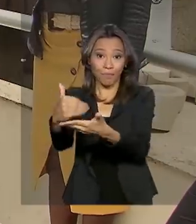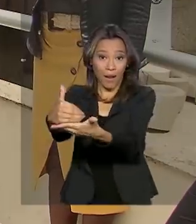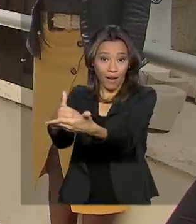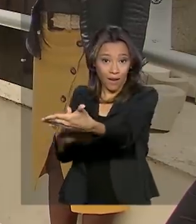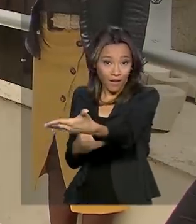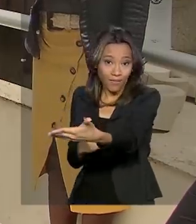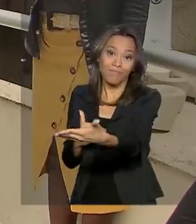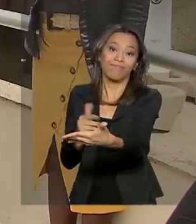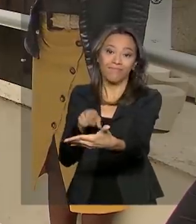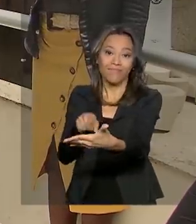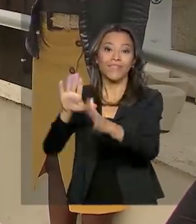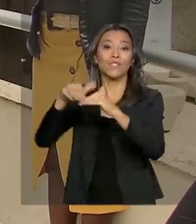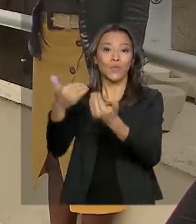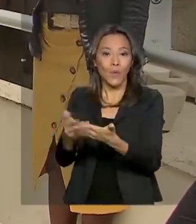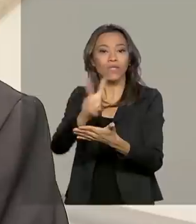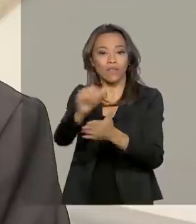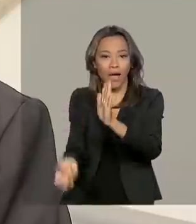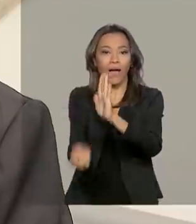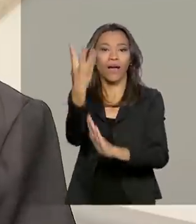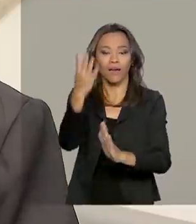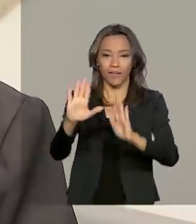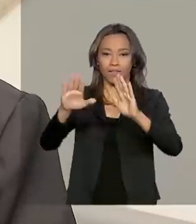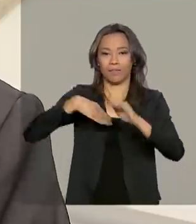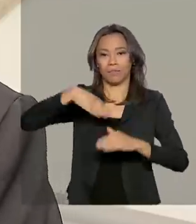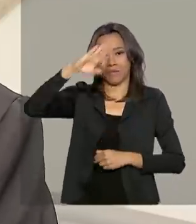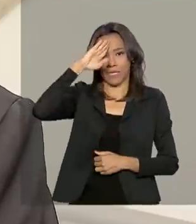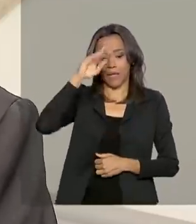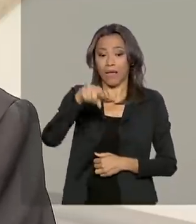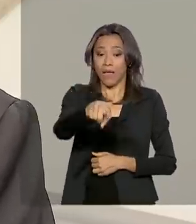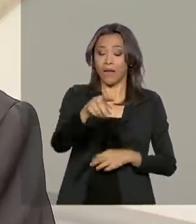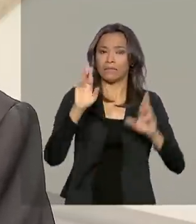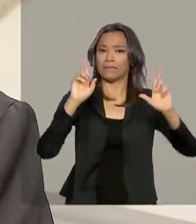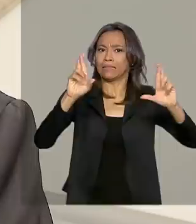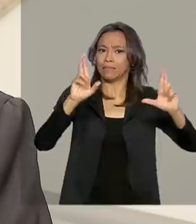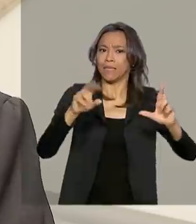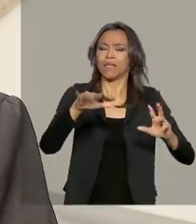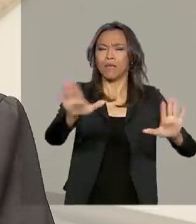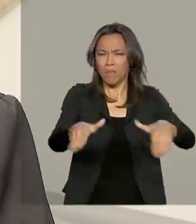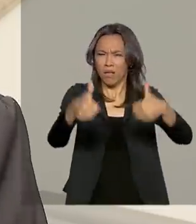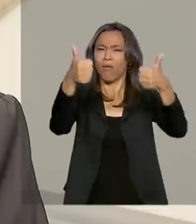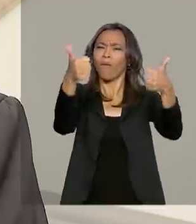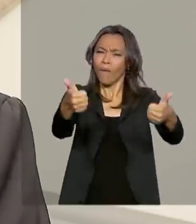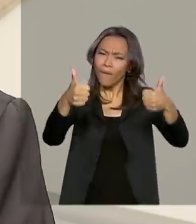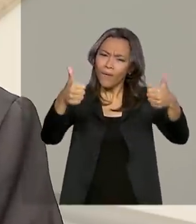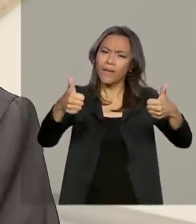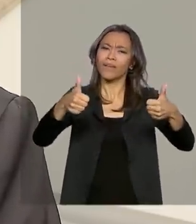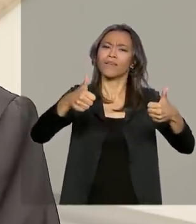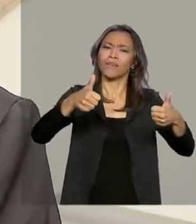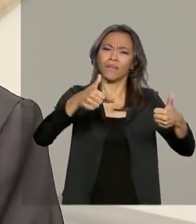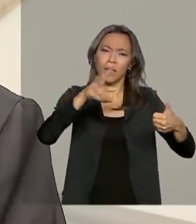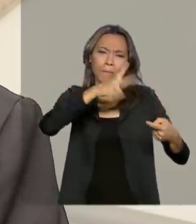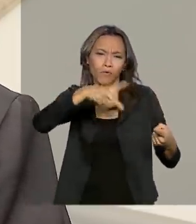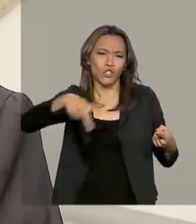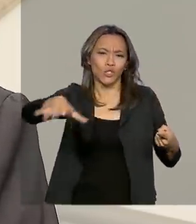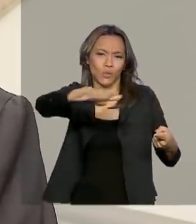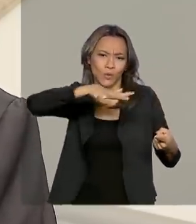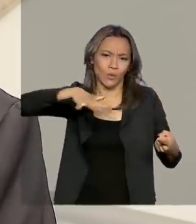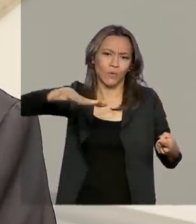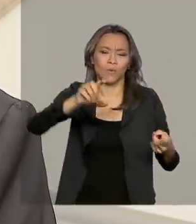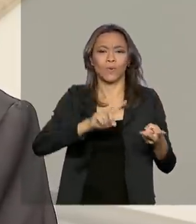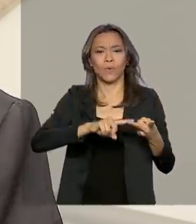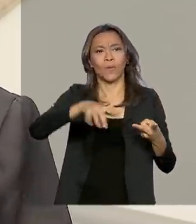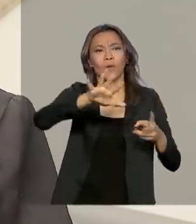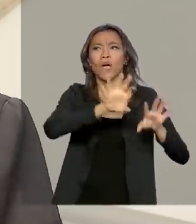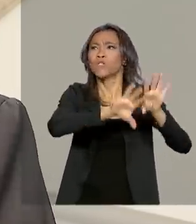torce pela solução de problemas escolares. A minha expectativa para esse programa é que melhore essas áreas, professor, a estrutura